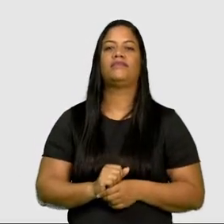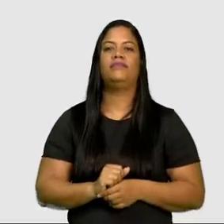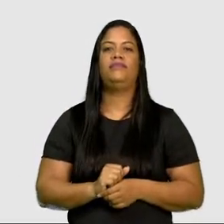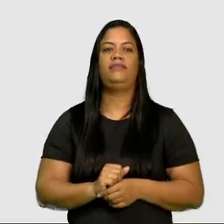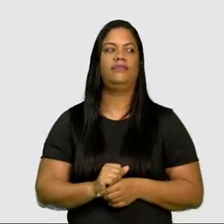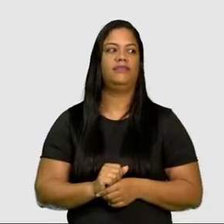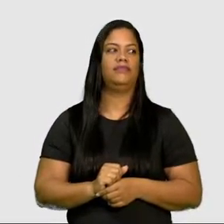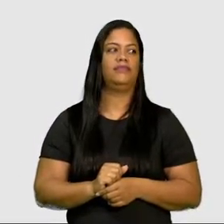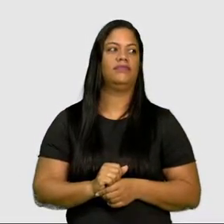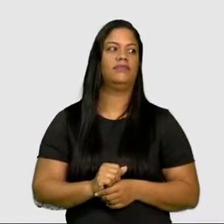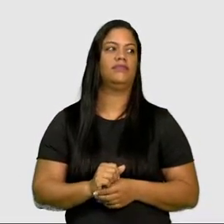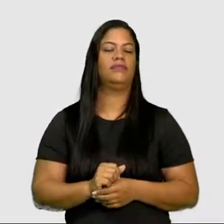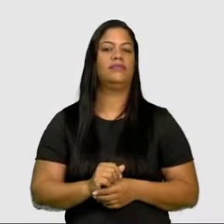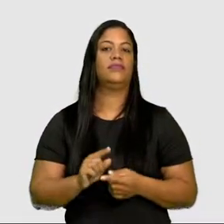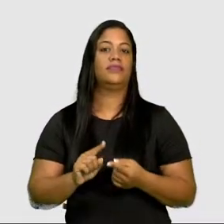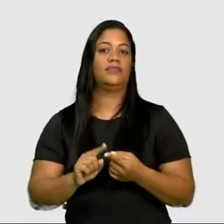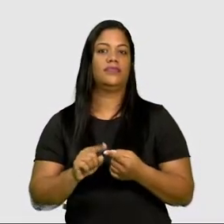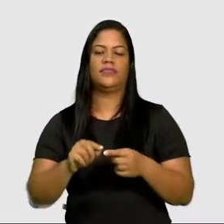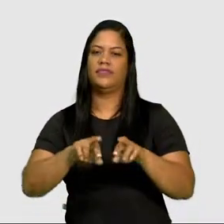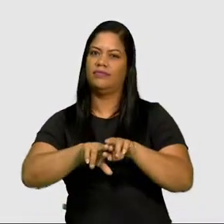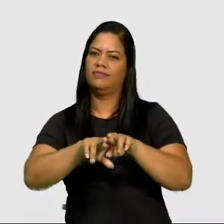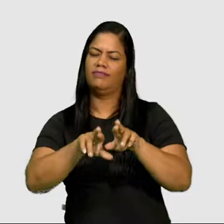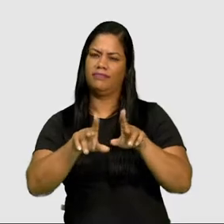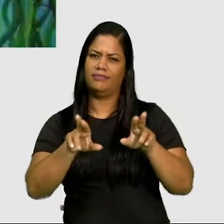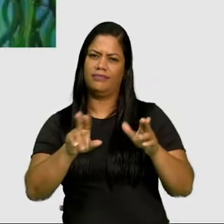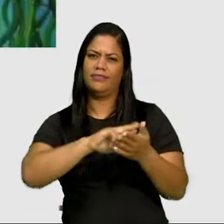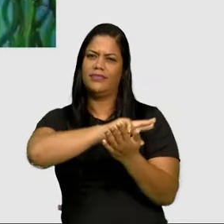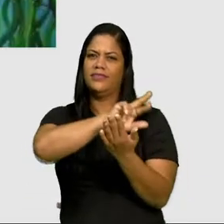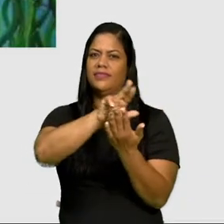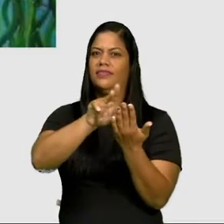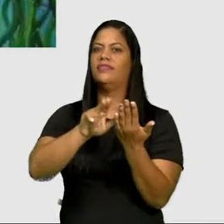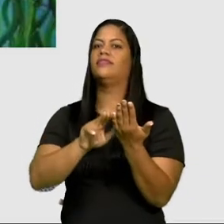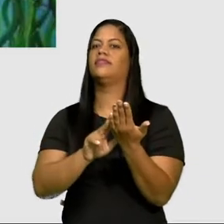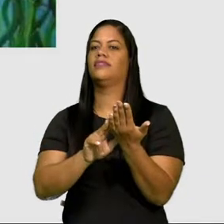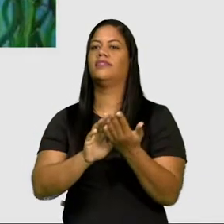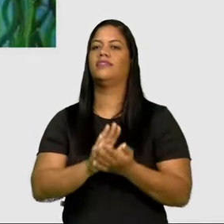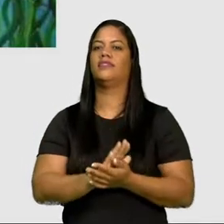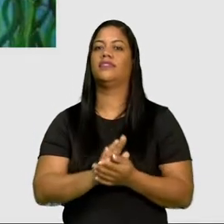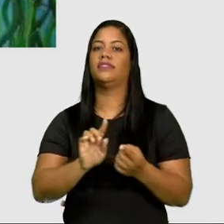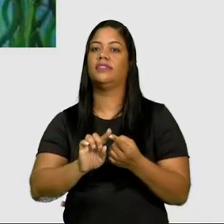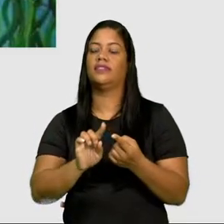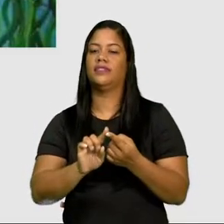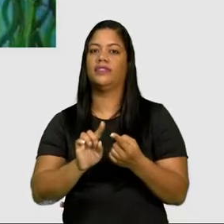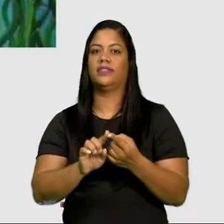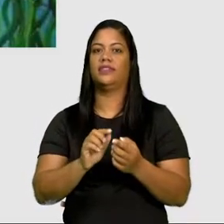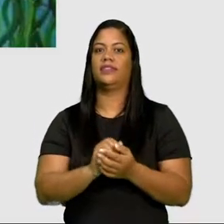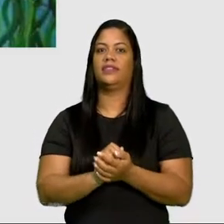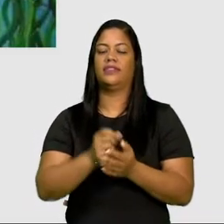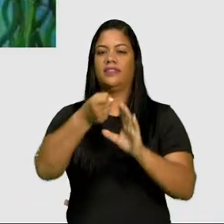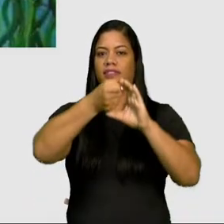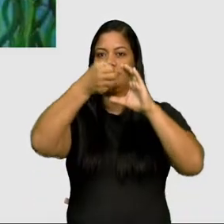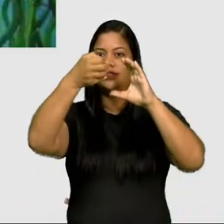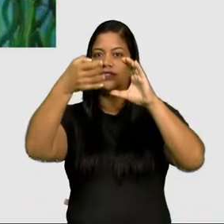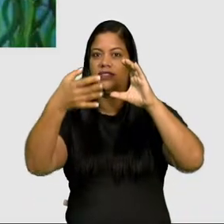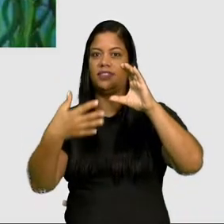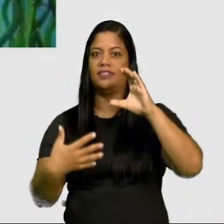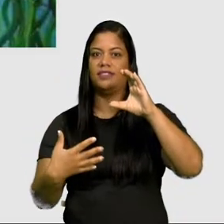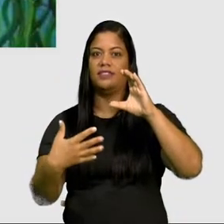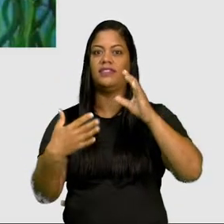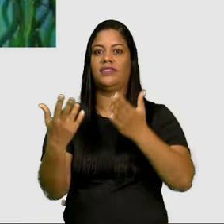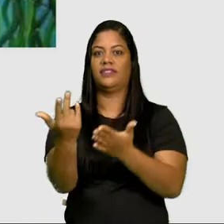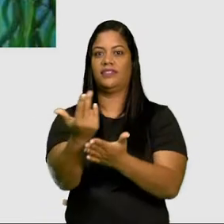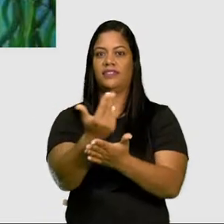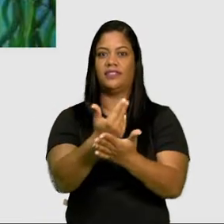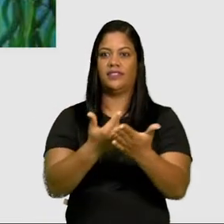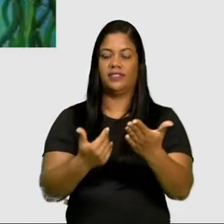As formas abstratas, tem formas mais concretas também. Aqui tem as principais características das figuras,